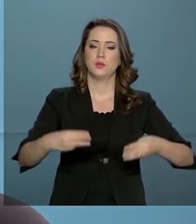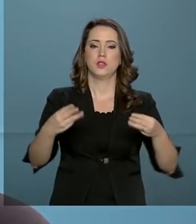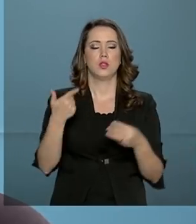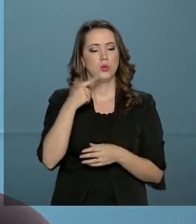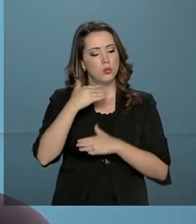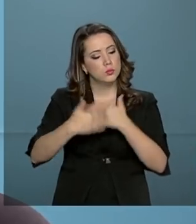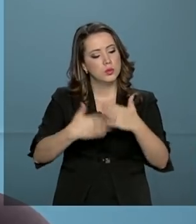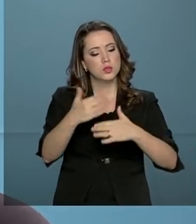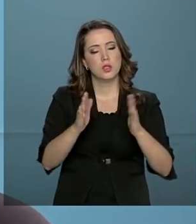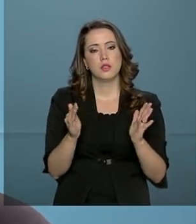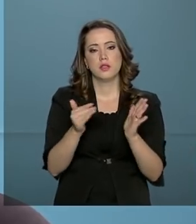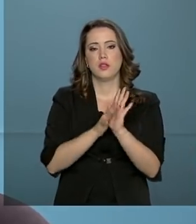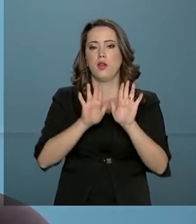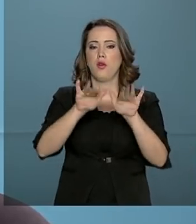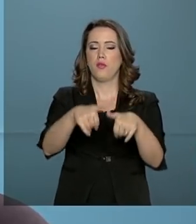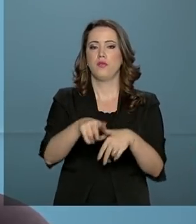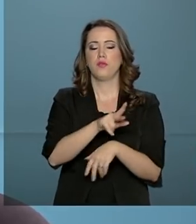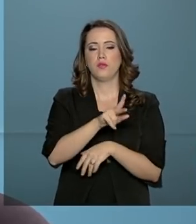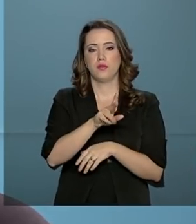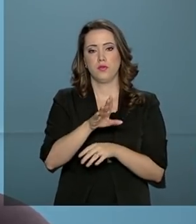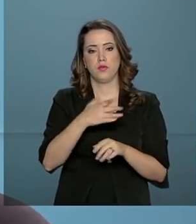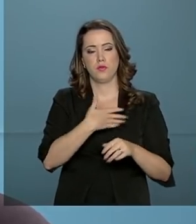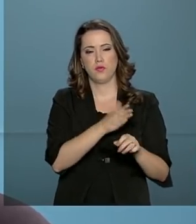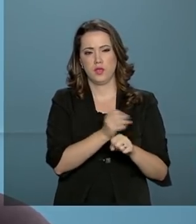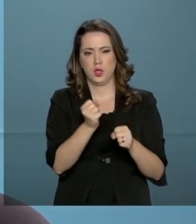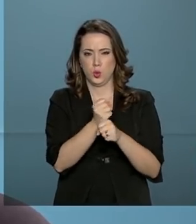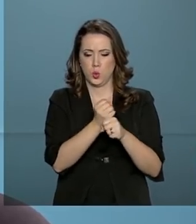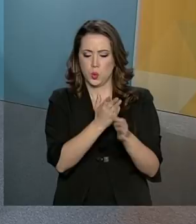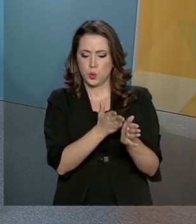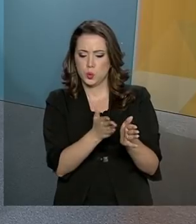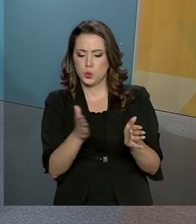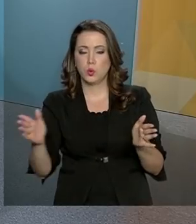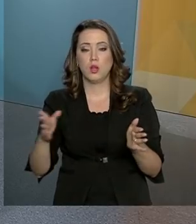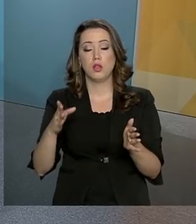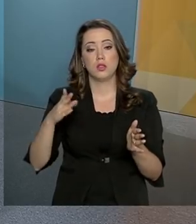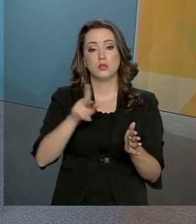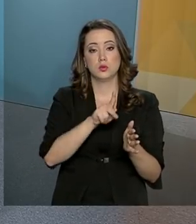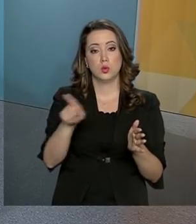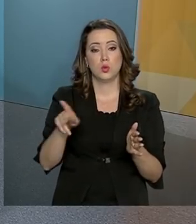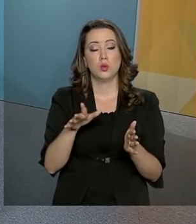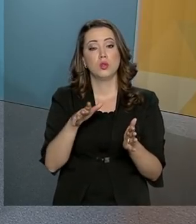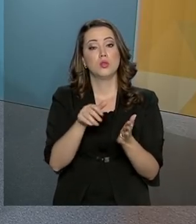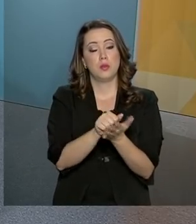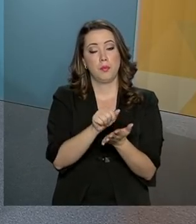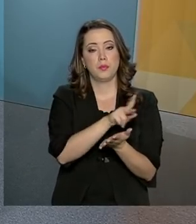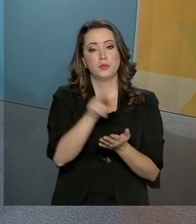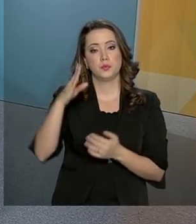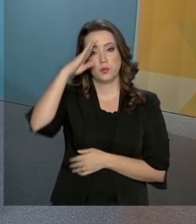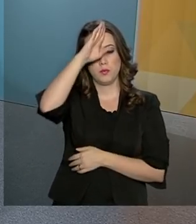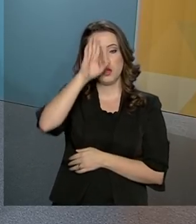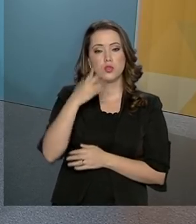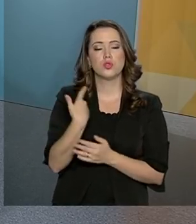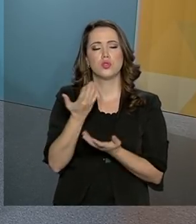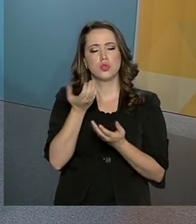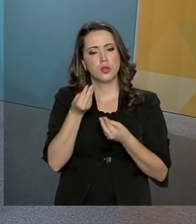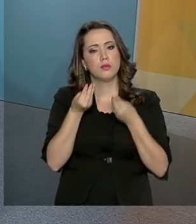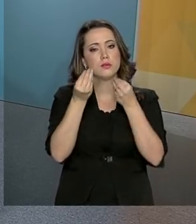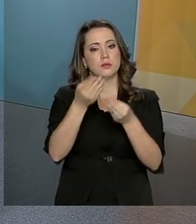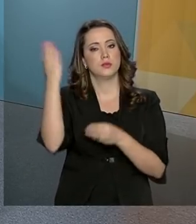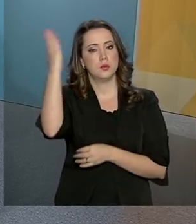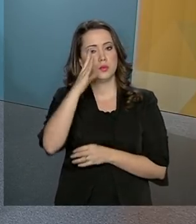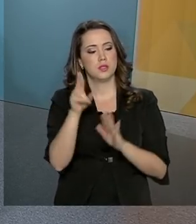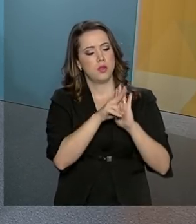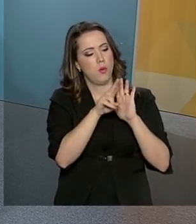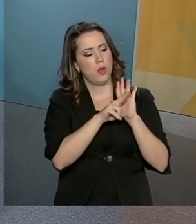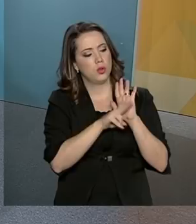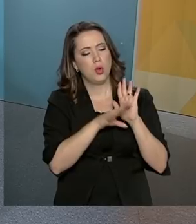final do mandato do presidente Bolsonaro, gente quer entregar para o Brasil a lei completamente regulamentada. E é uma lei que vai fortalecer os direitos